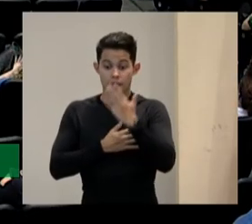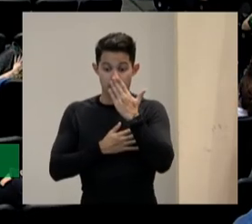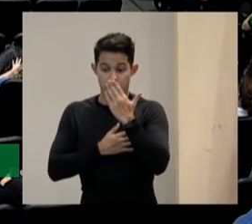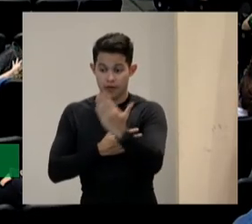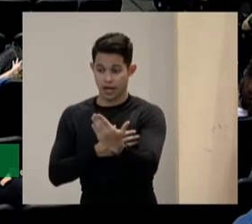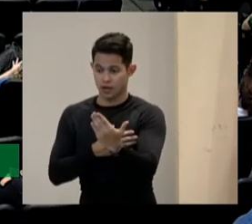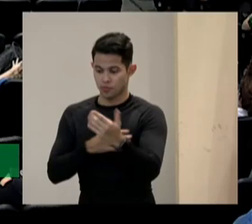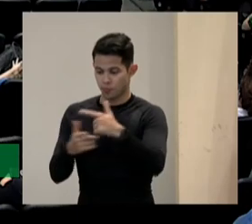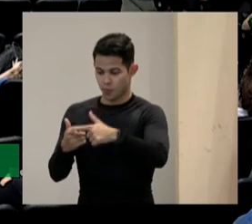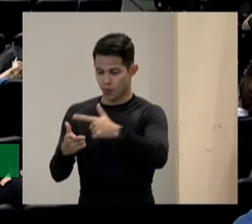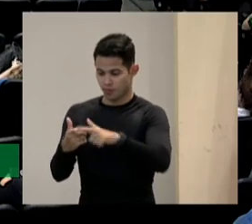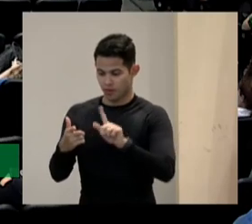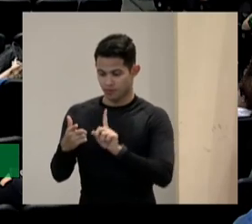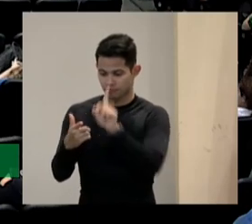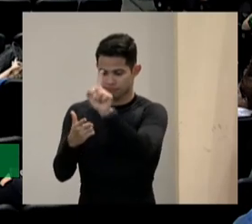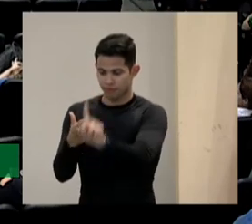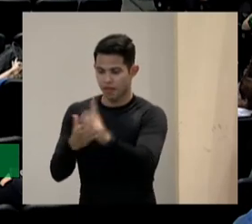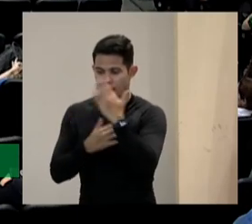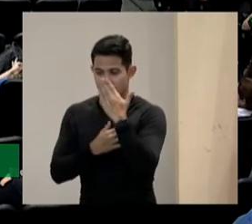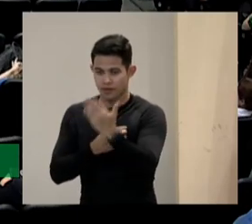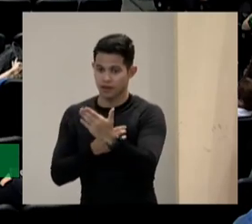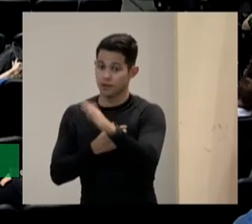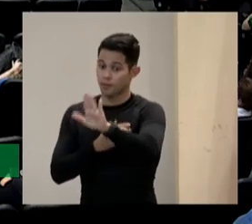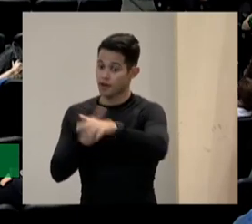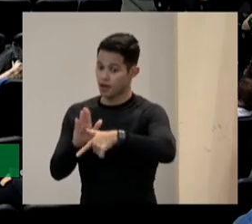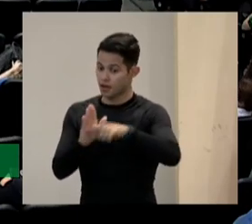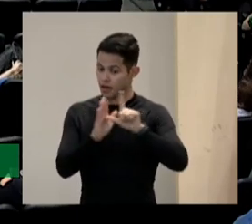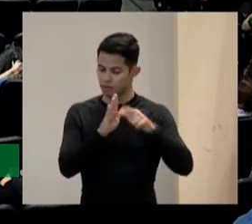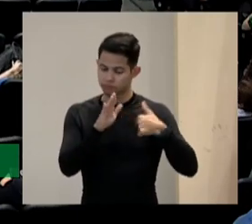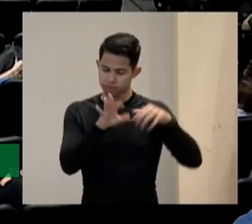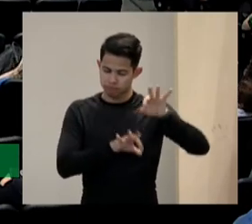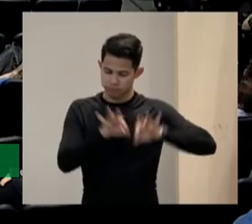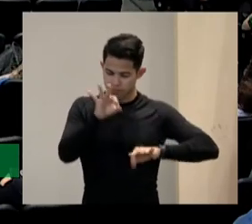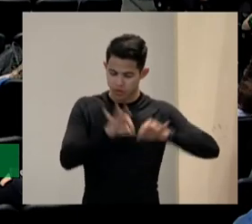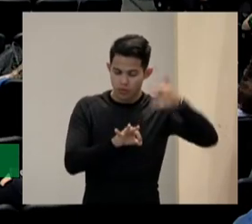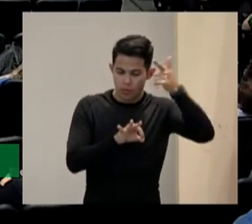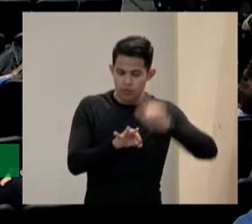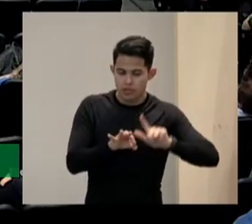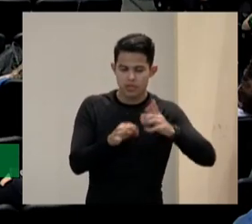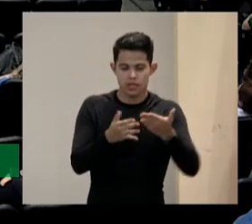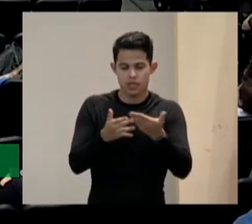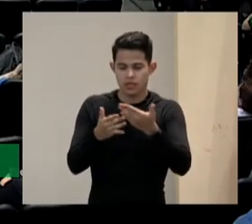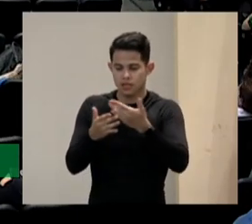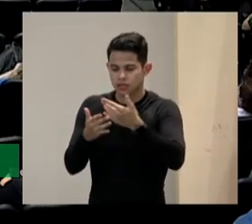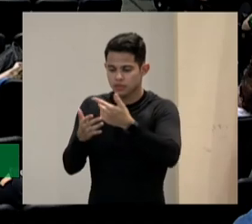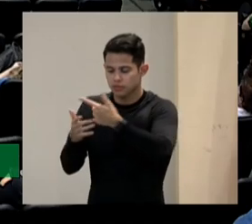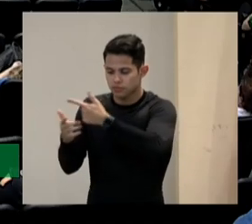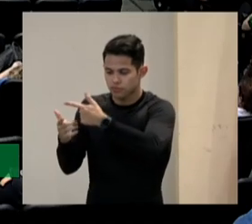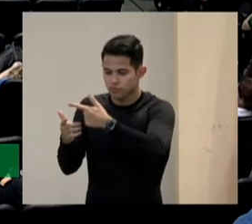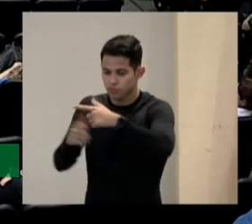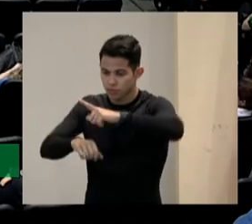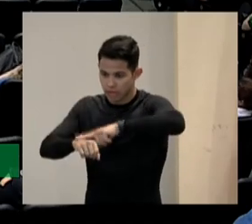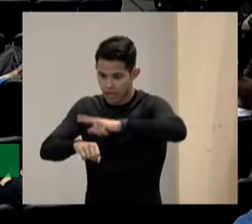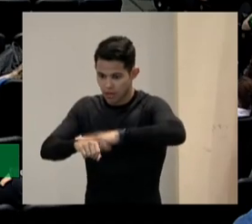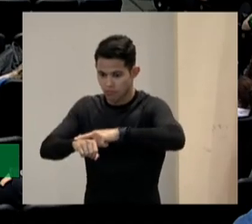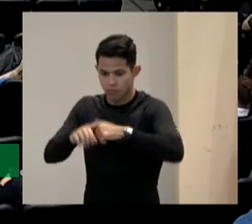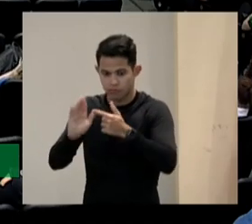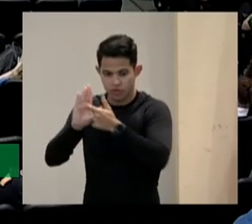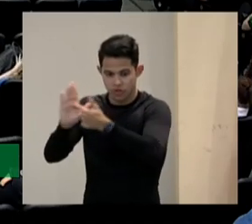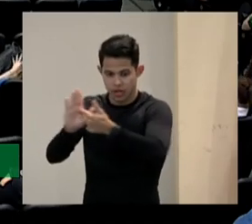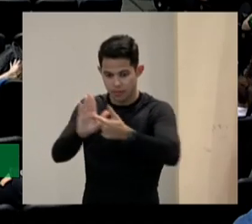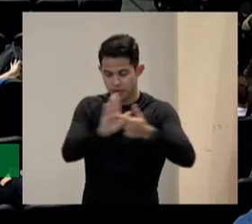se a gente consiga planejar de forma que coloque todos estes elementos no momento de apresentação